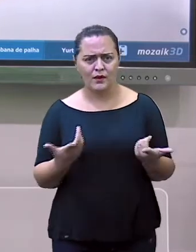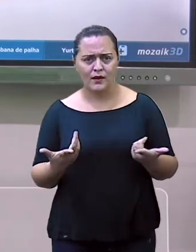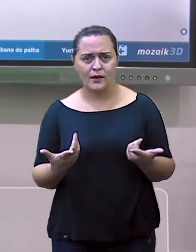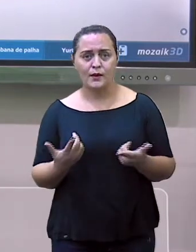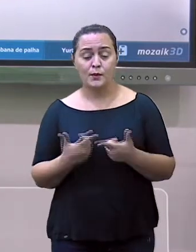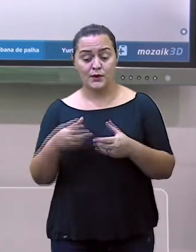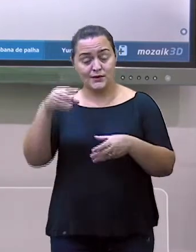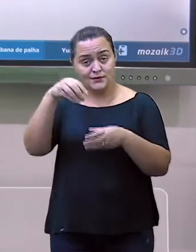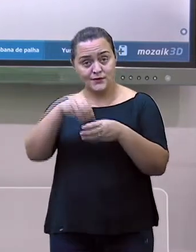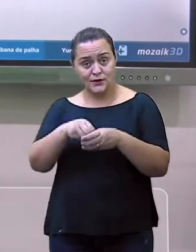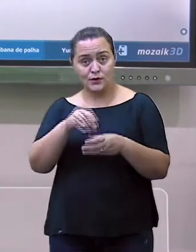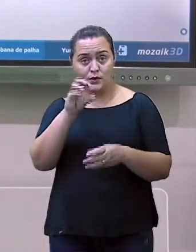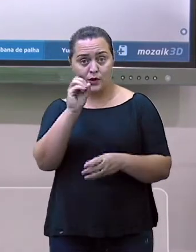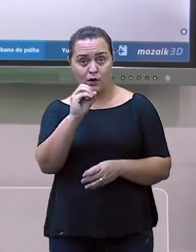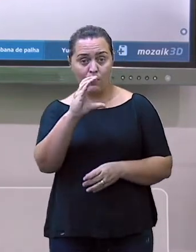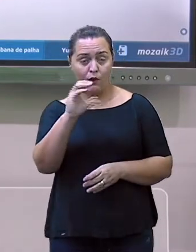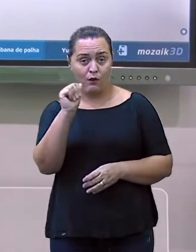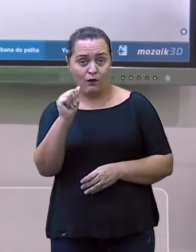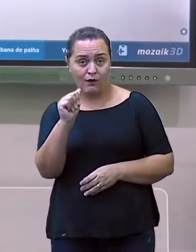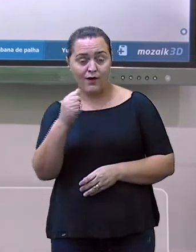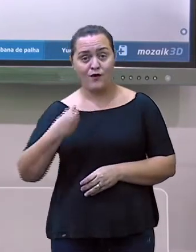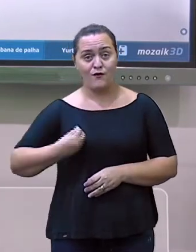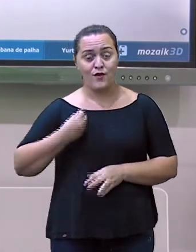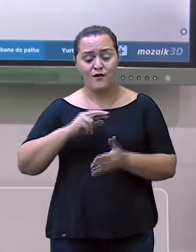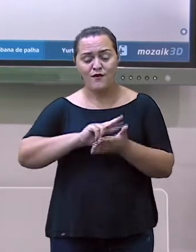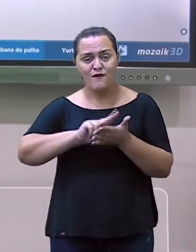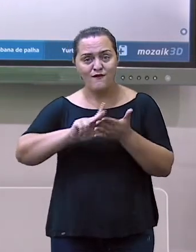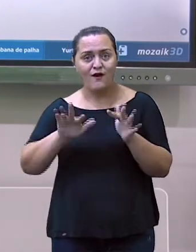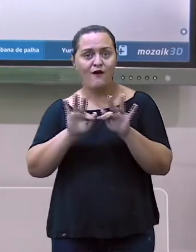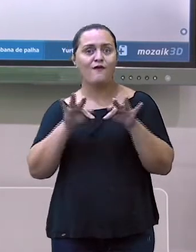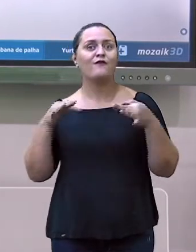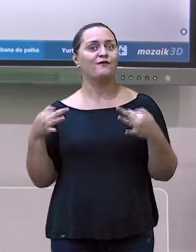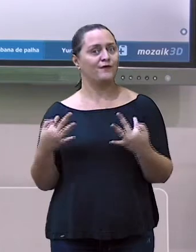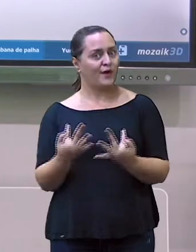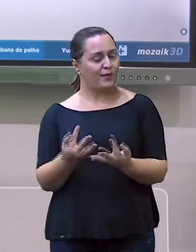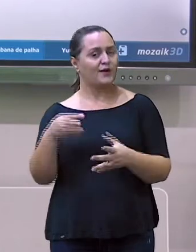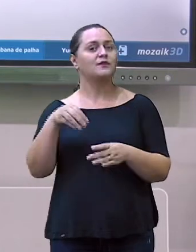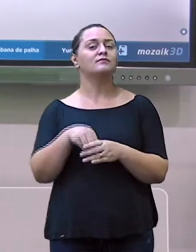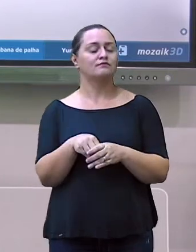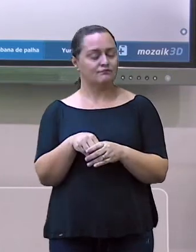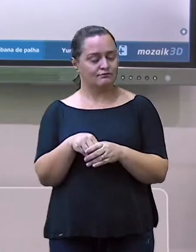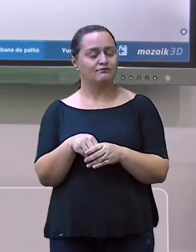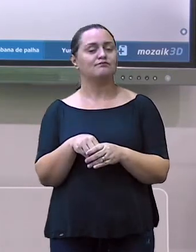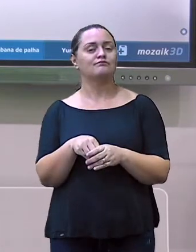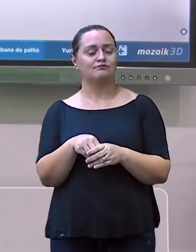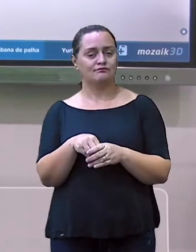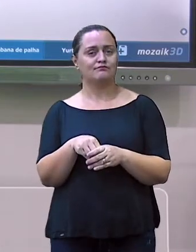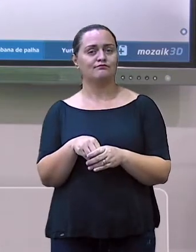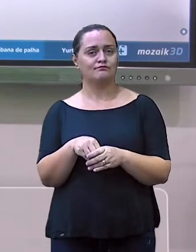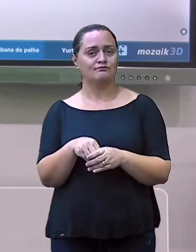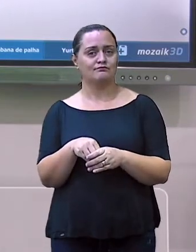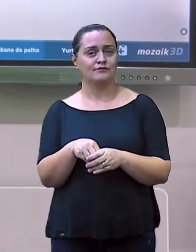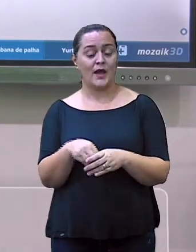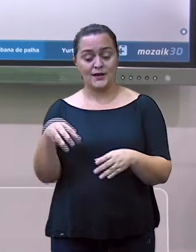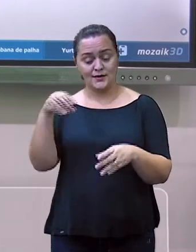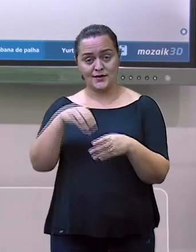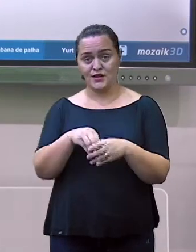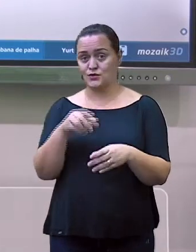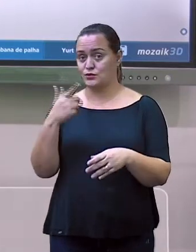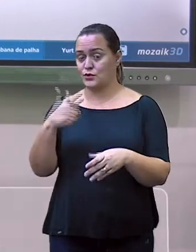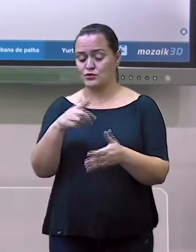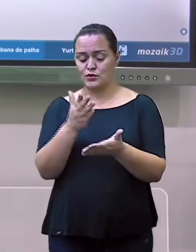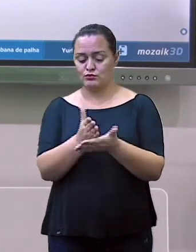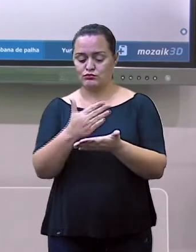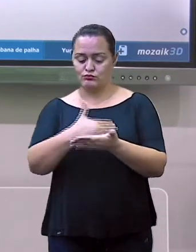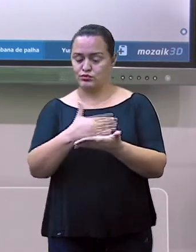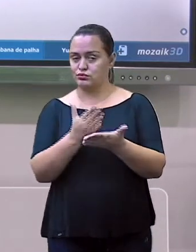numa mesma oca. Internamente, esse tipo de habitação não possui divisões. São